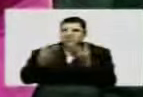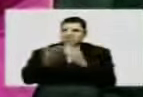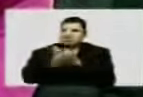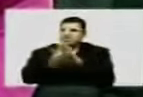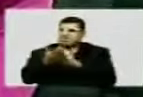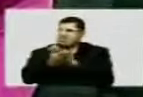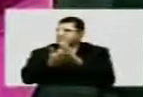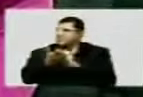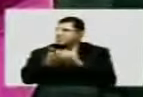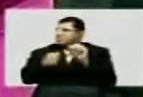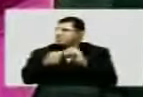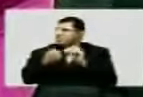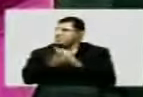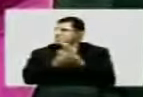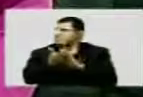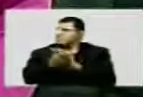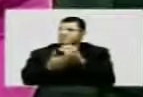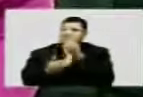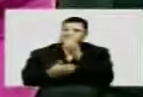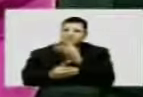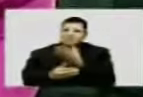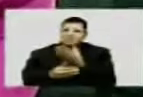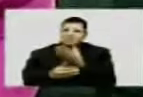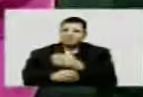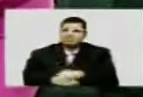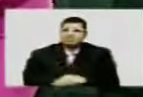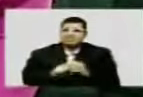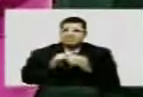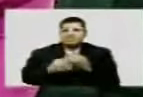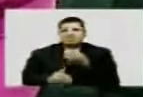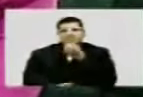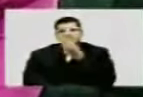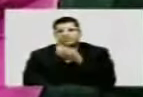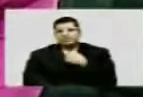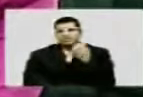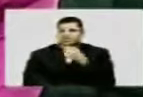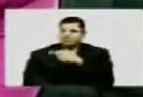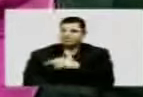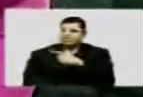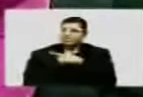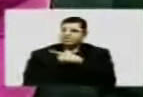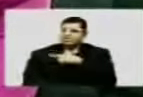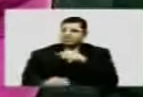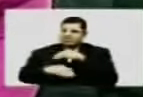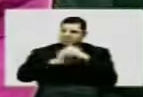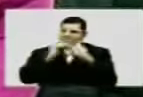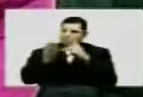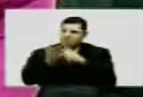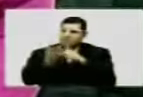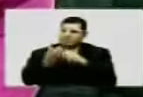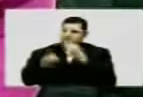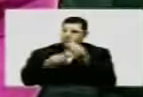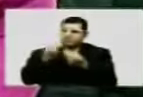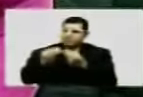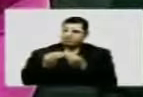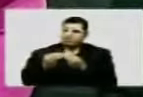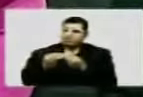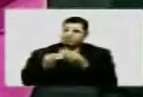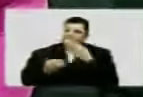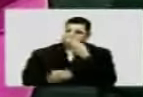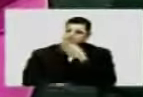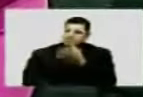hoje, nada, deputado Marcelo Ramos. Então, sinceramente, V. Exª tem toda a razão, eu comungo,